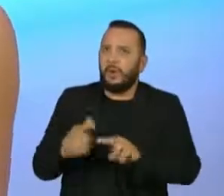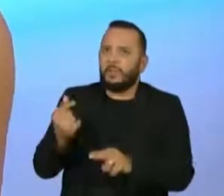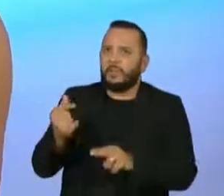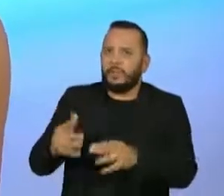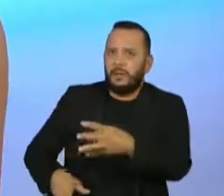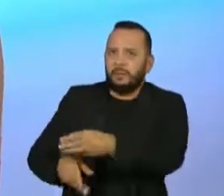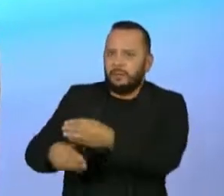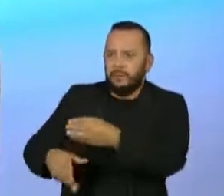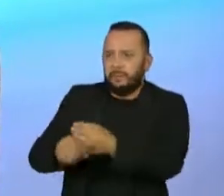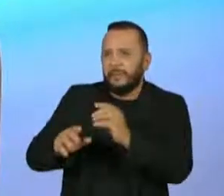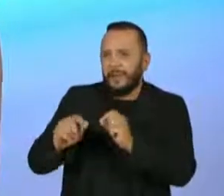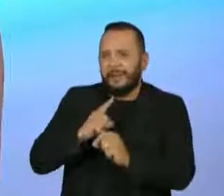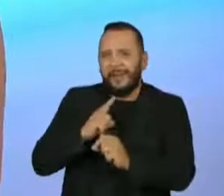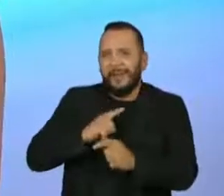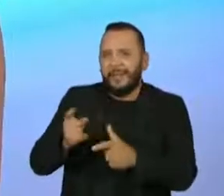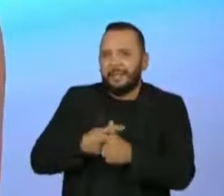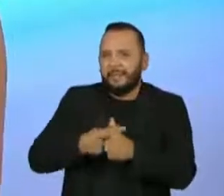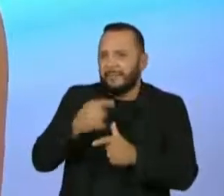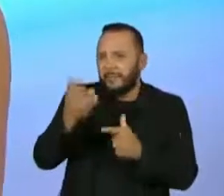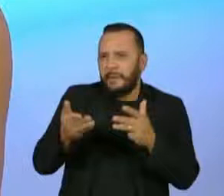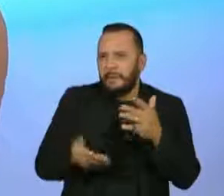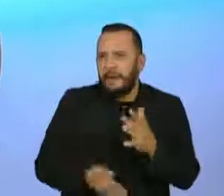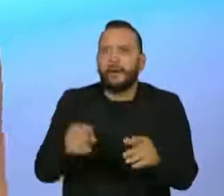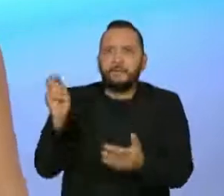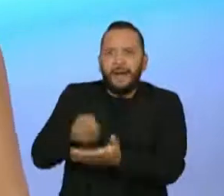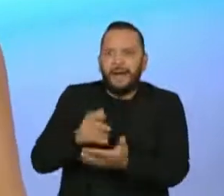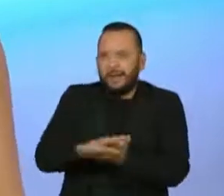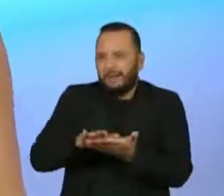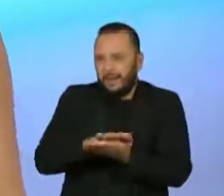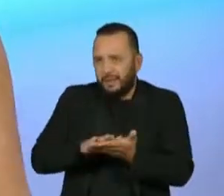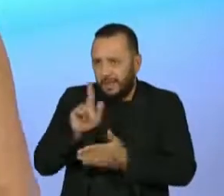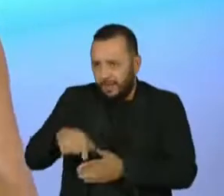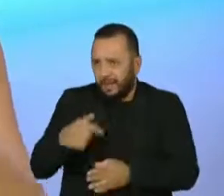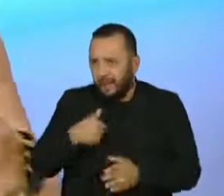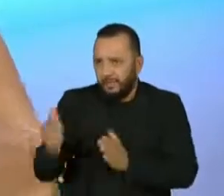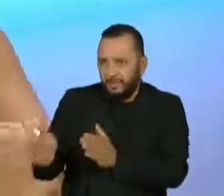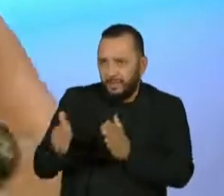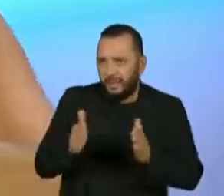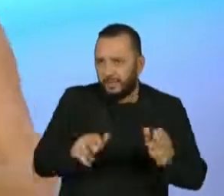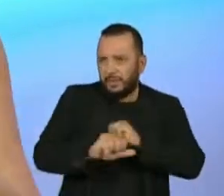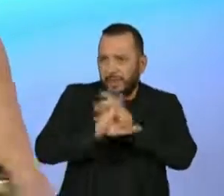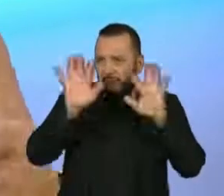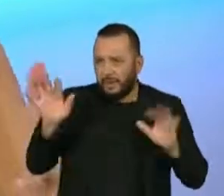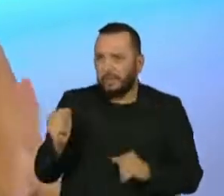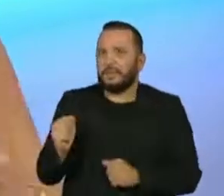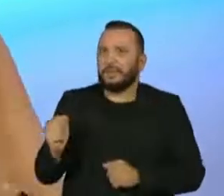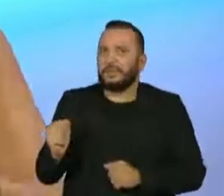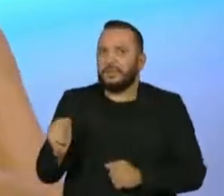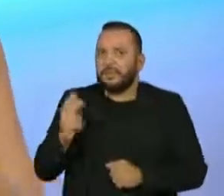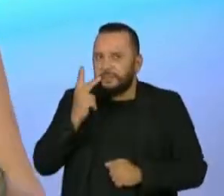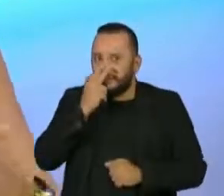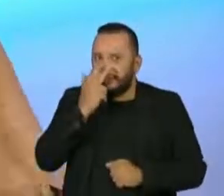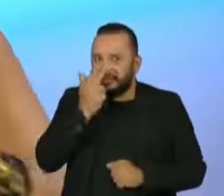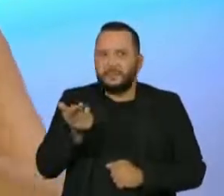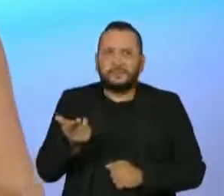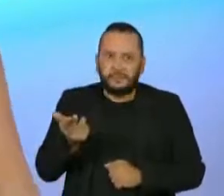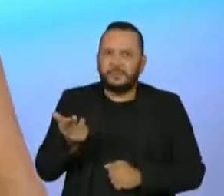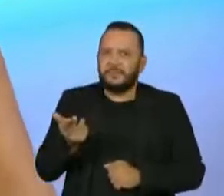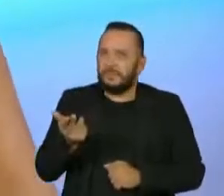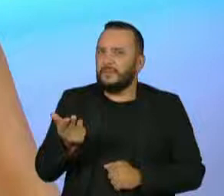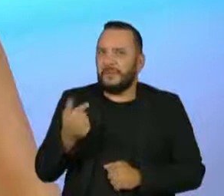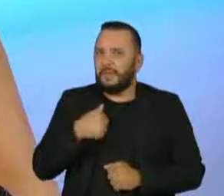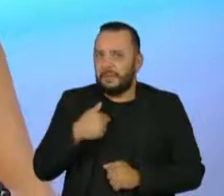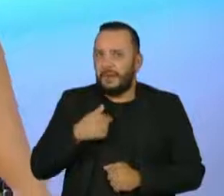precatórios que vão ficar sem ser pagos. Isso faz parte de um processo de transparência que o setor público brasileiro